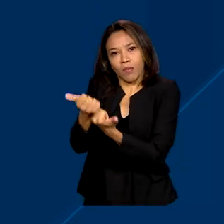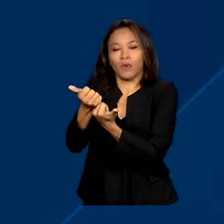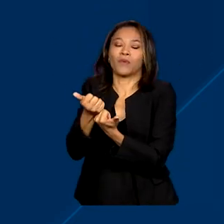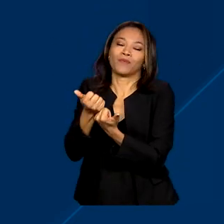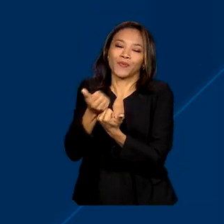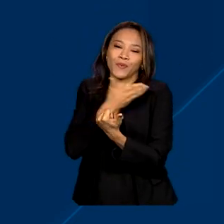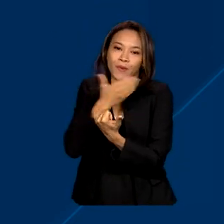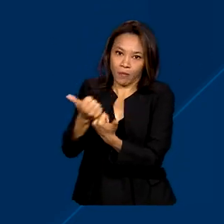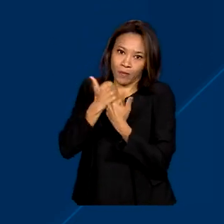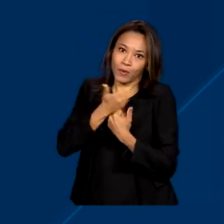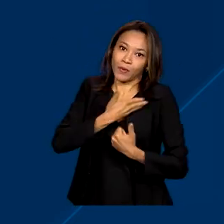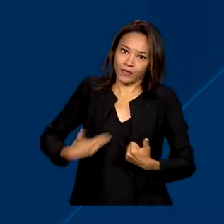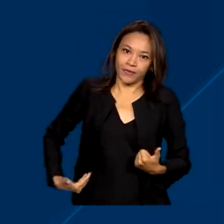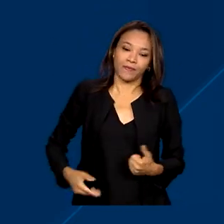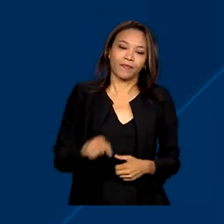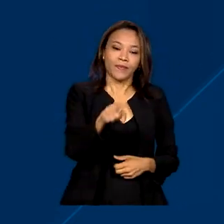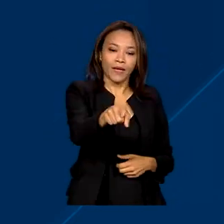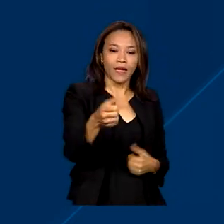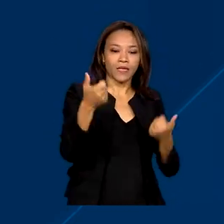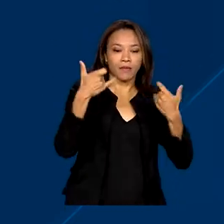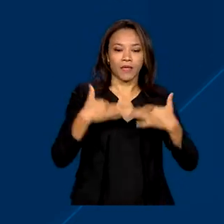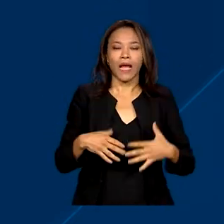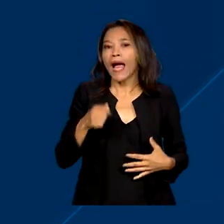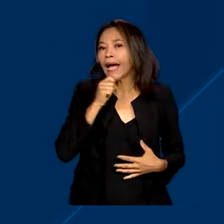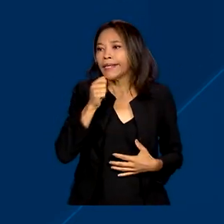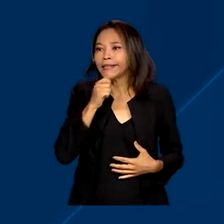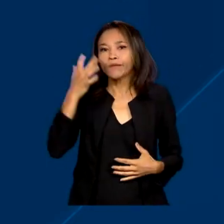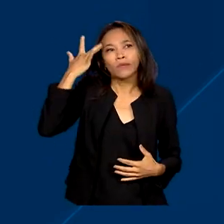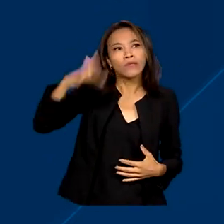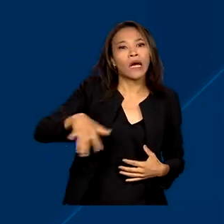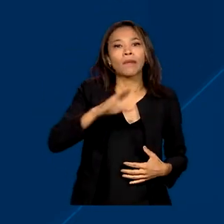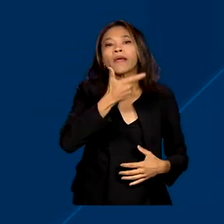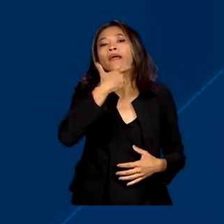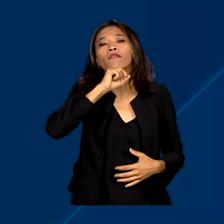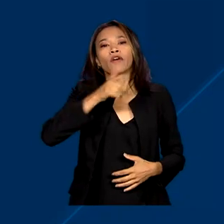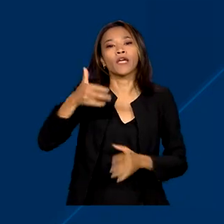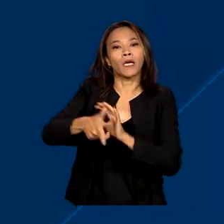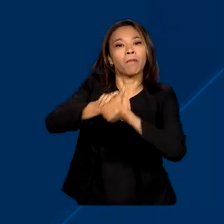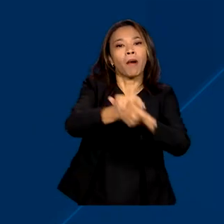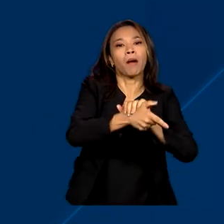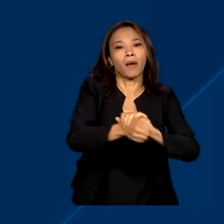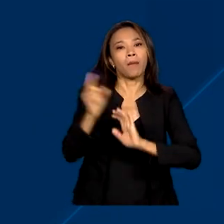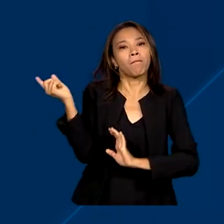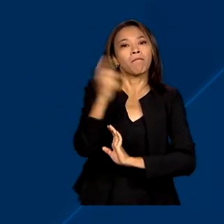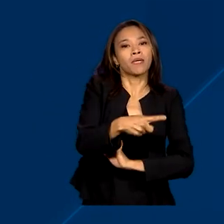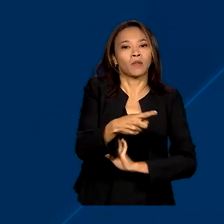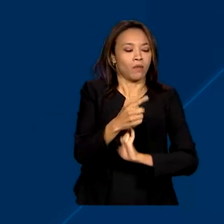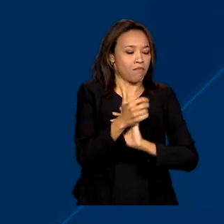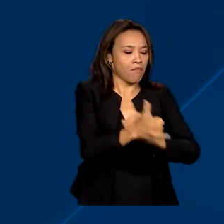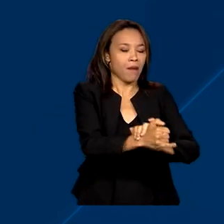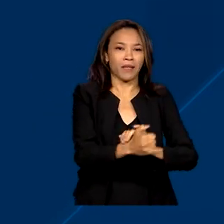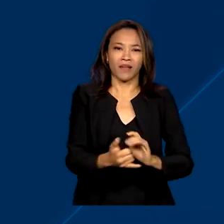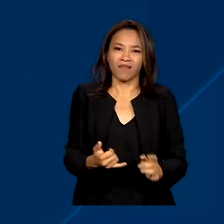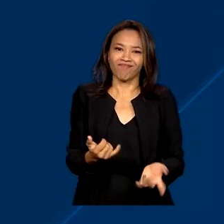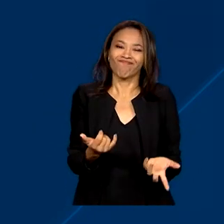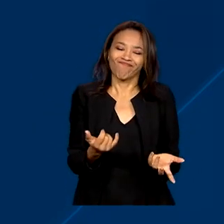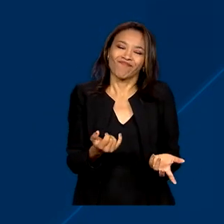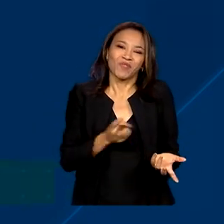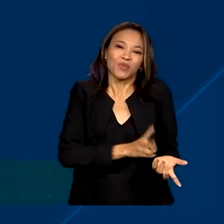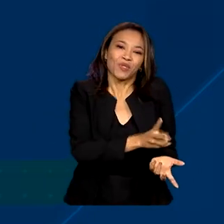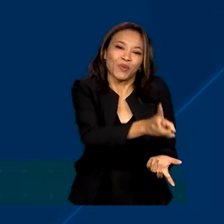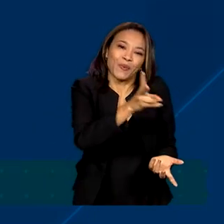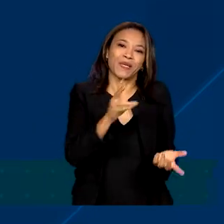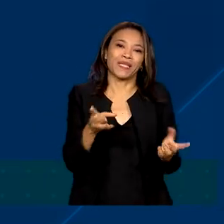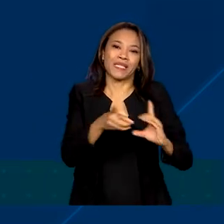gente, enquanto a gente não conseguir responder quem mandou matar a minha irmã, a gente segue nessa democracia frágil. E